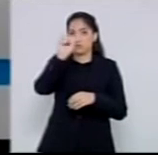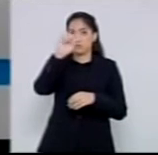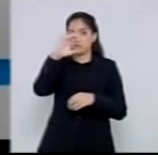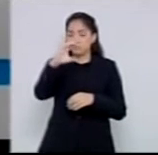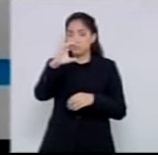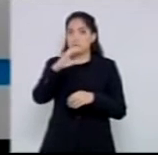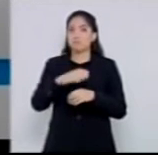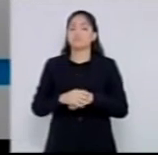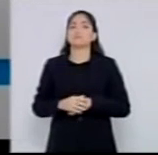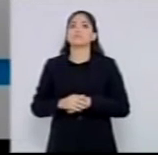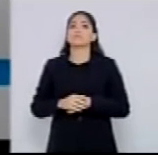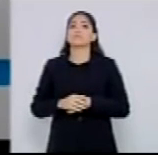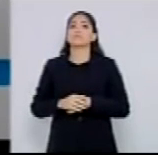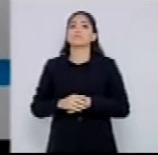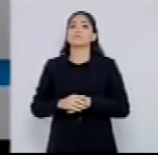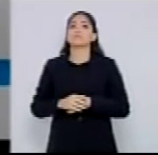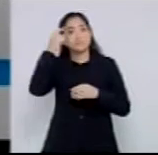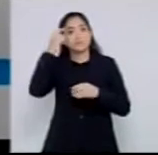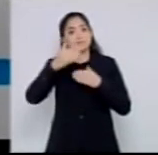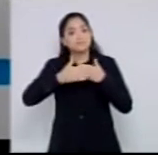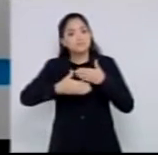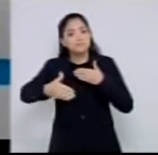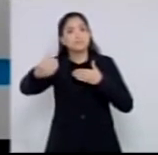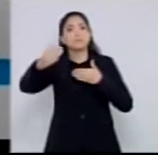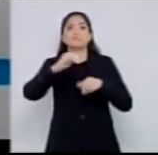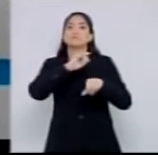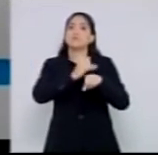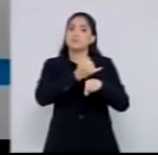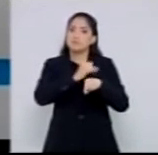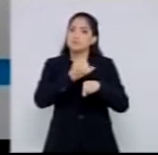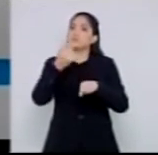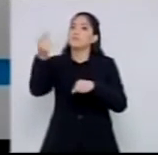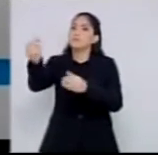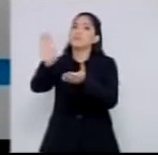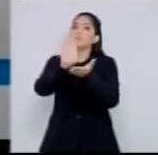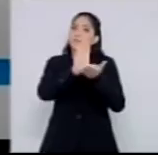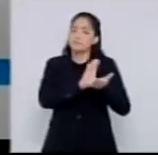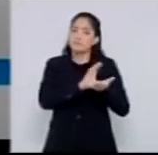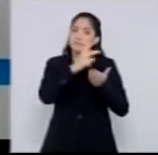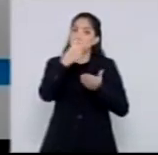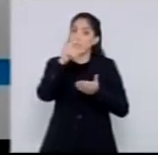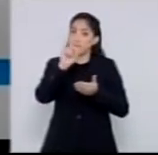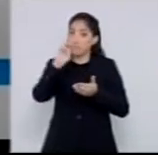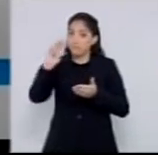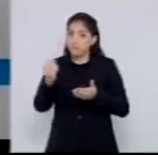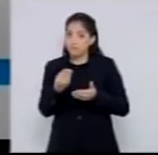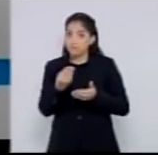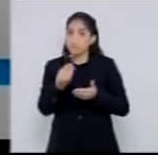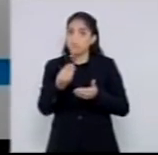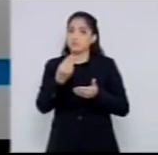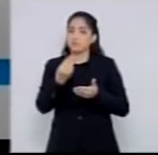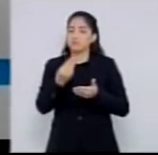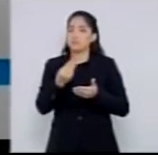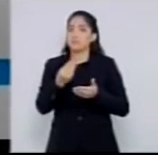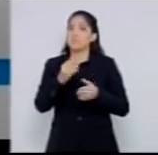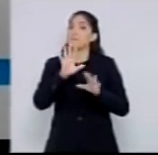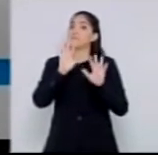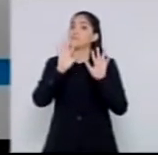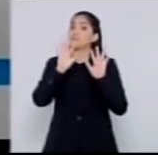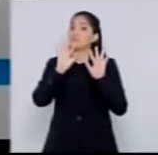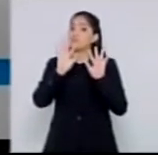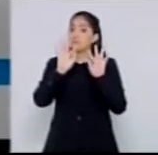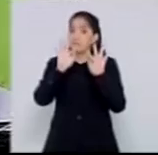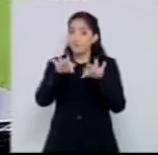acreditaram que a partir daquele momento, o Joinville iria receber realmente a verba de 20 milhões. 7 de fevereiro, já estou em novembro, final do ano. Como não estava